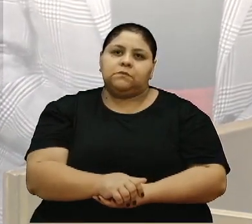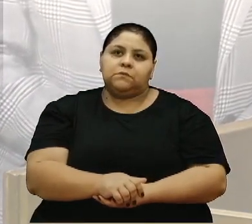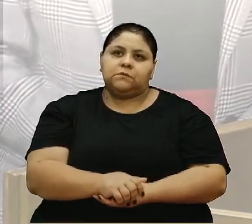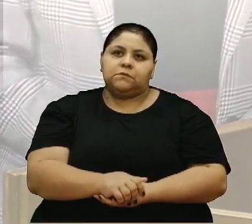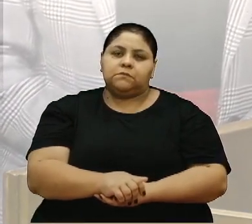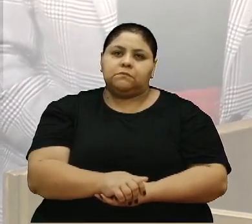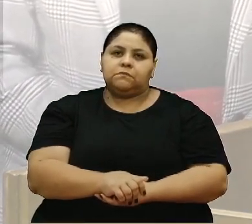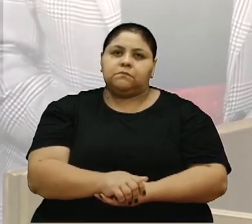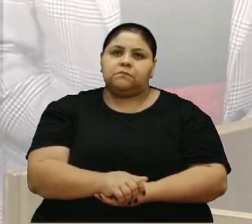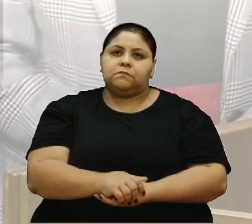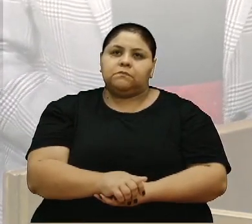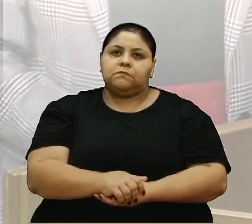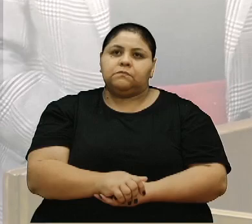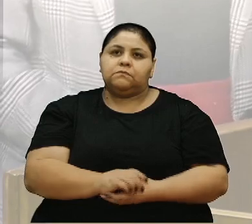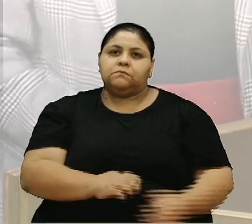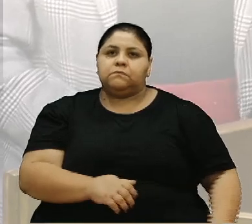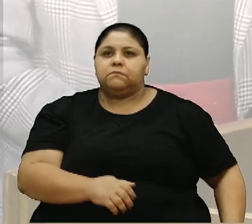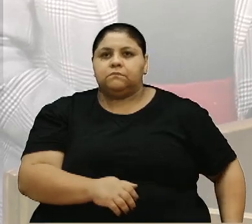Debaixo?